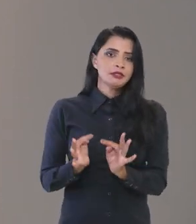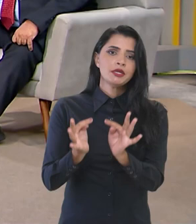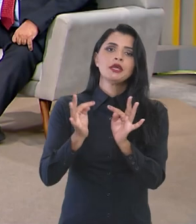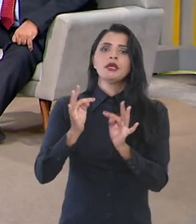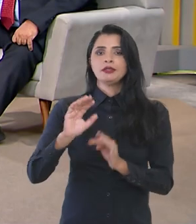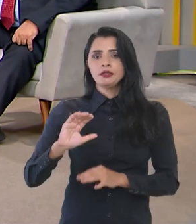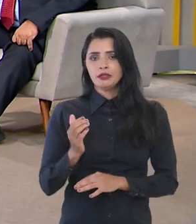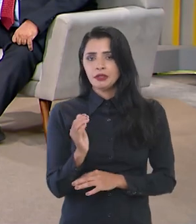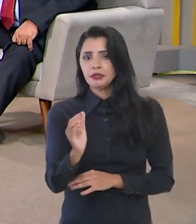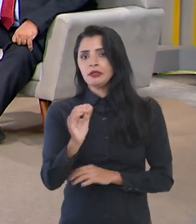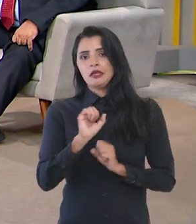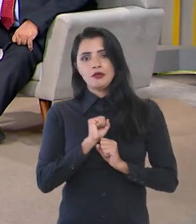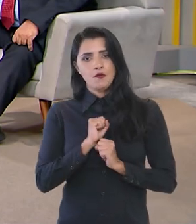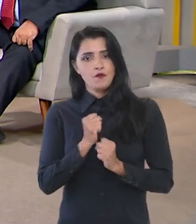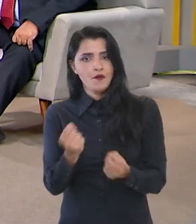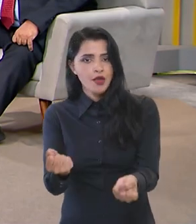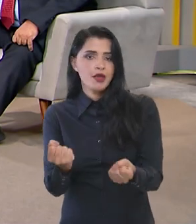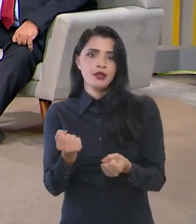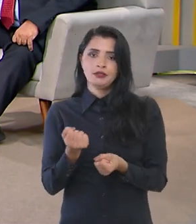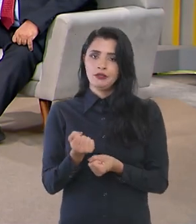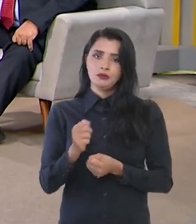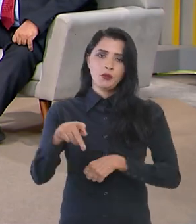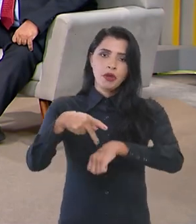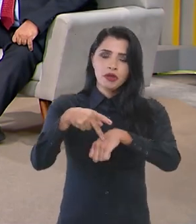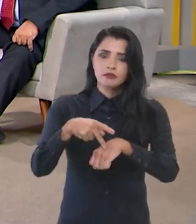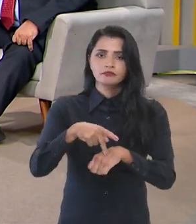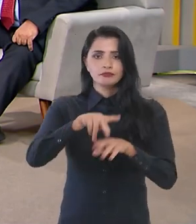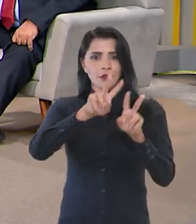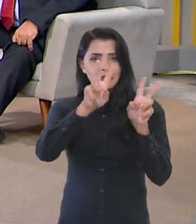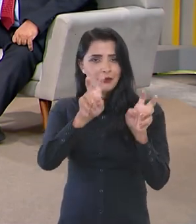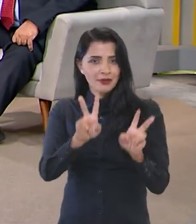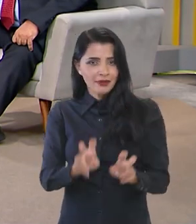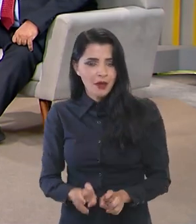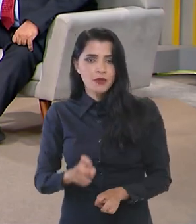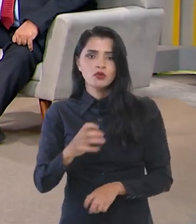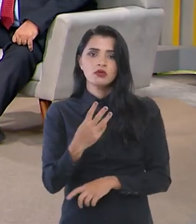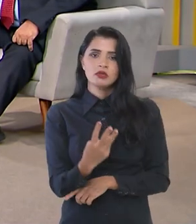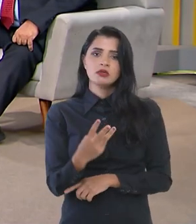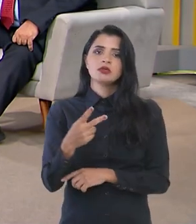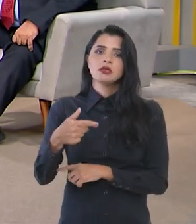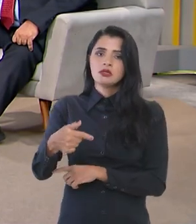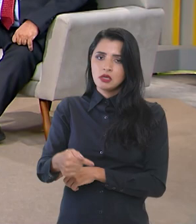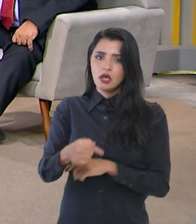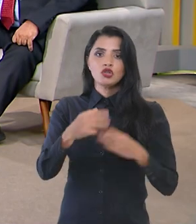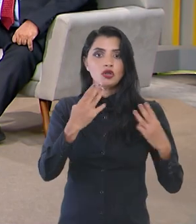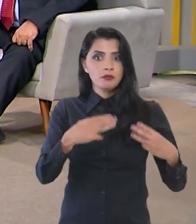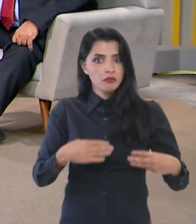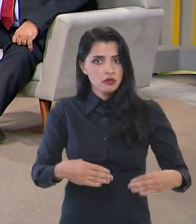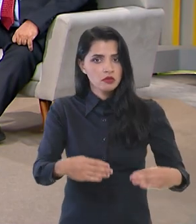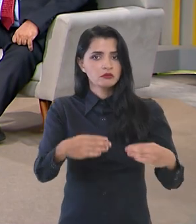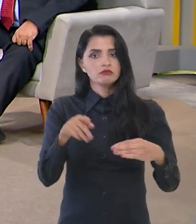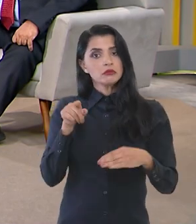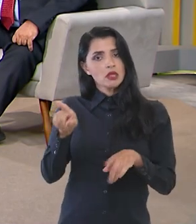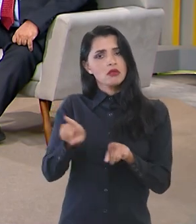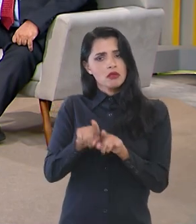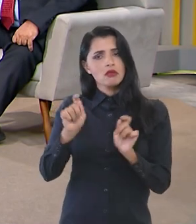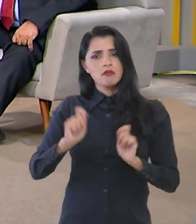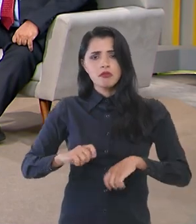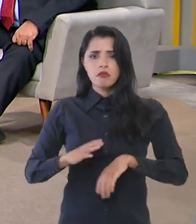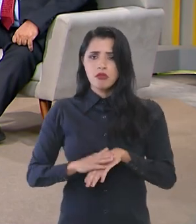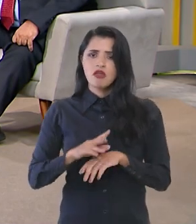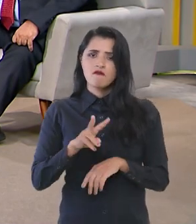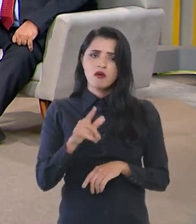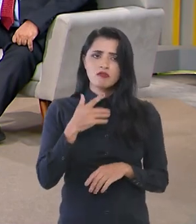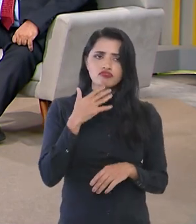na ciência e tecnologia, na defesa nacional, enfim, nos temas dos 37 ministérios. E ela também